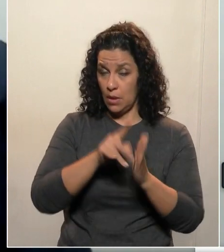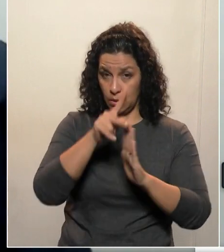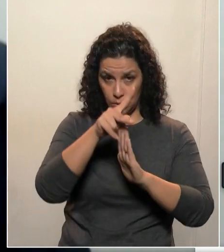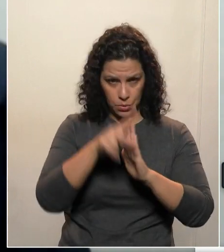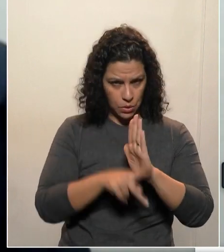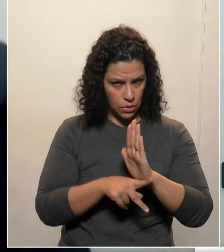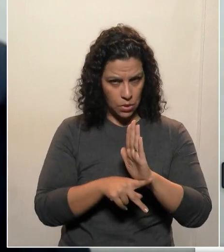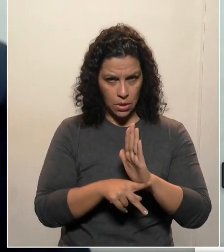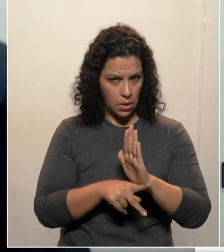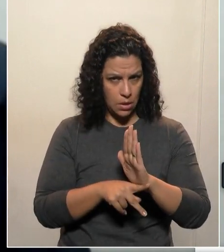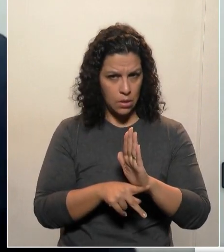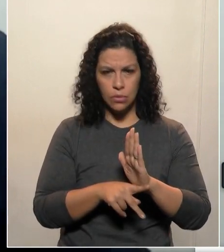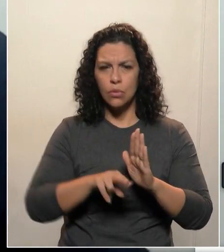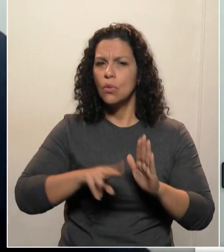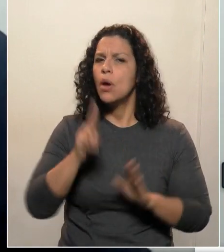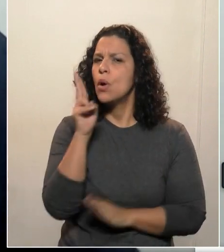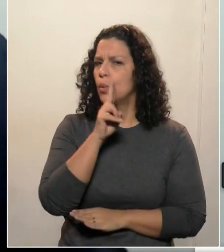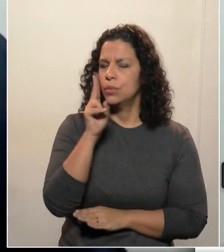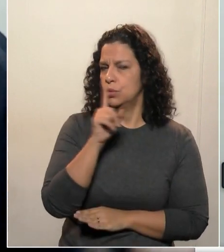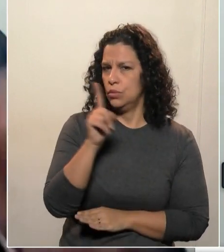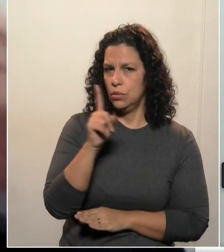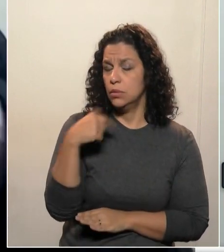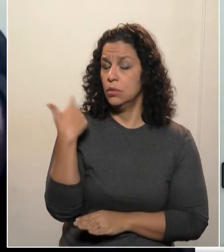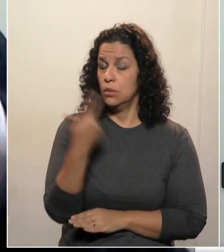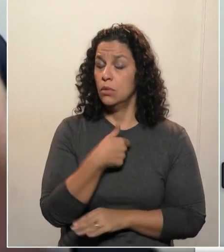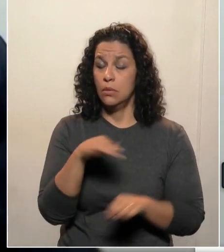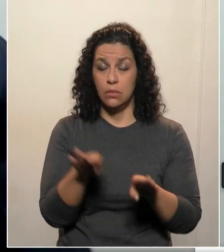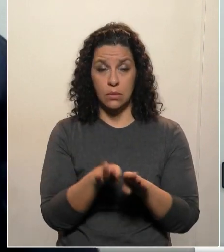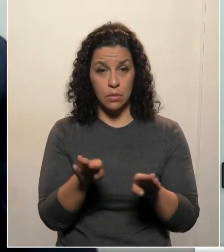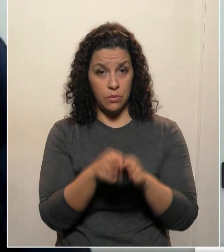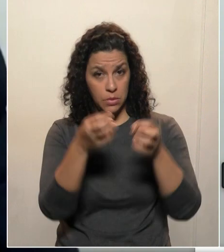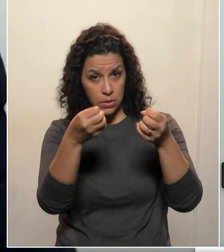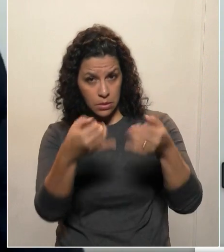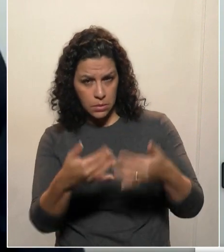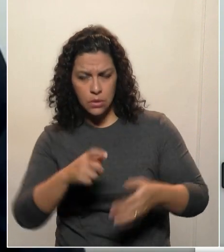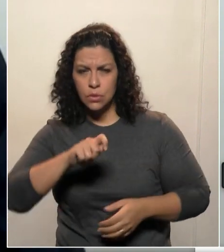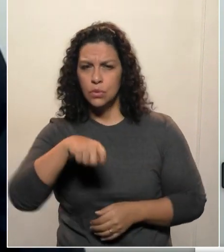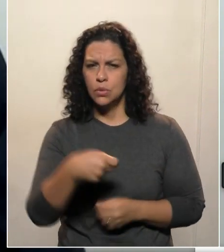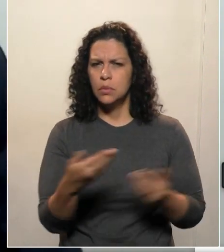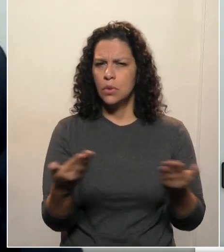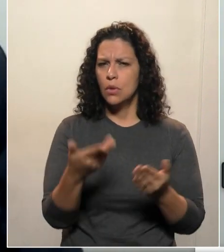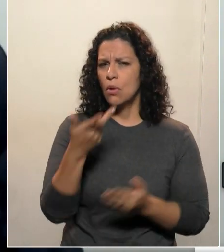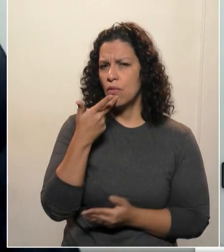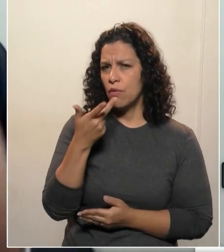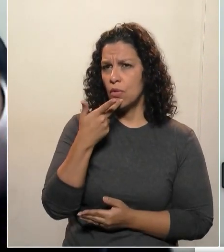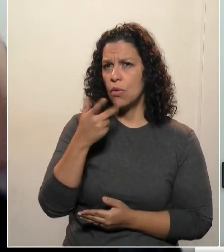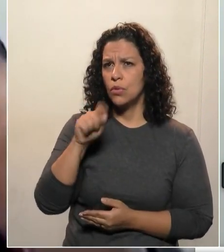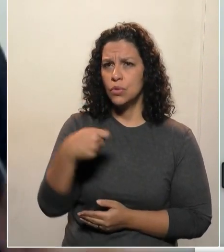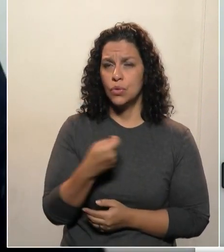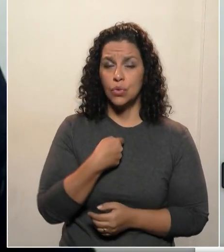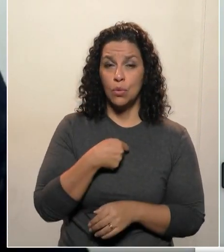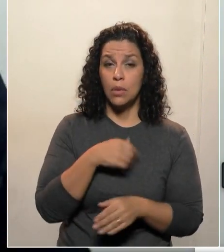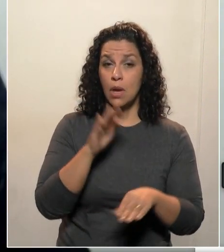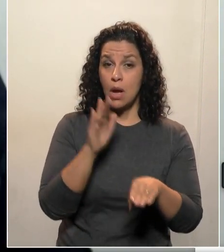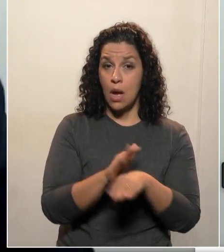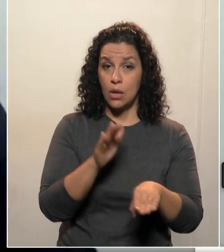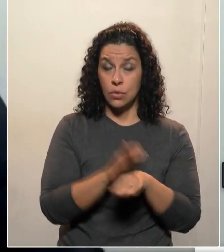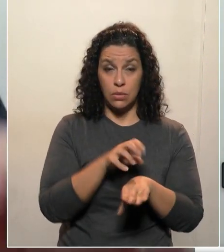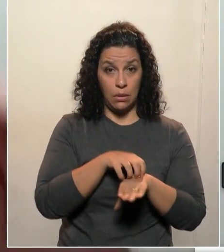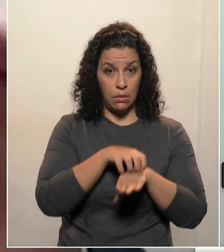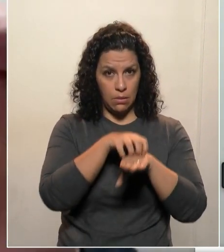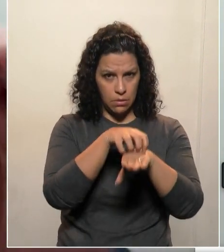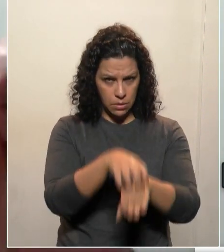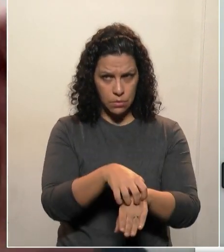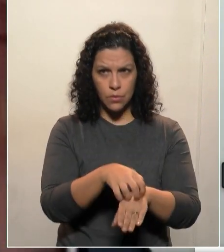não veio com regime de urgência. Vamos também falar em relação ao que foi dito aqui no auxílio-transporte. Em primeiro lugar,